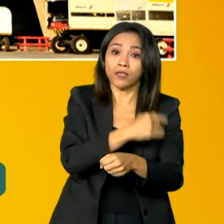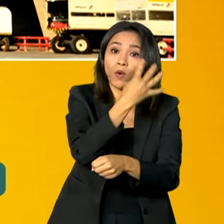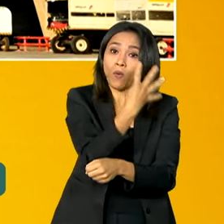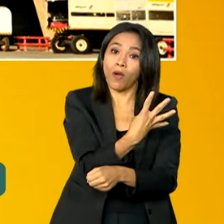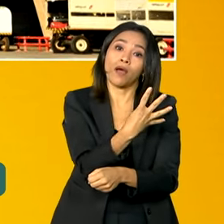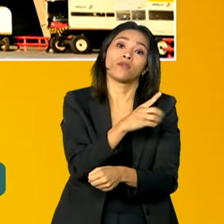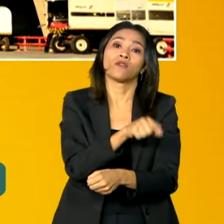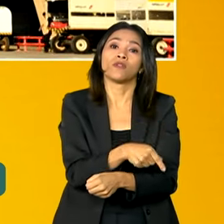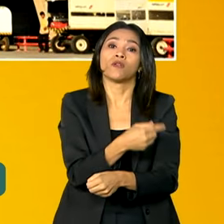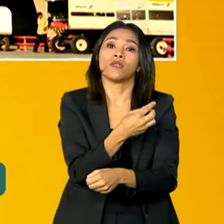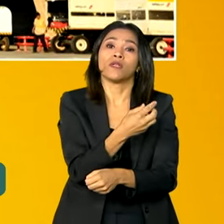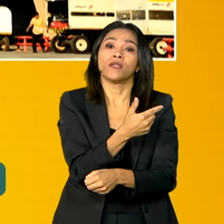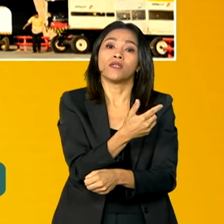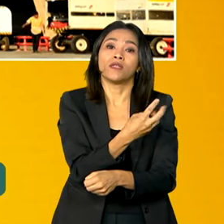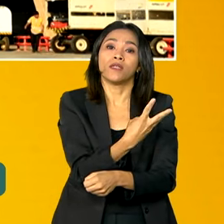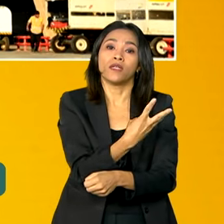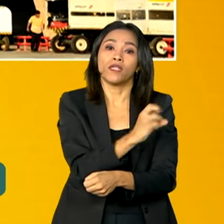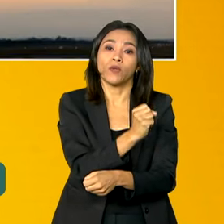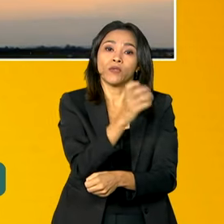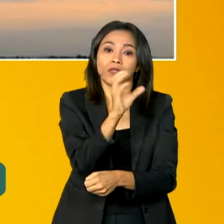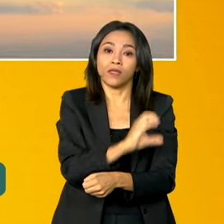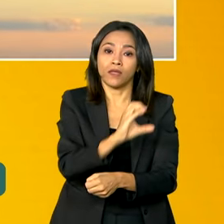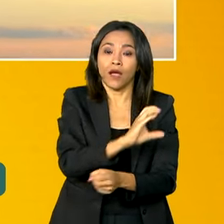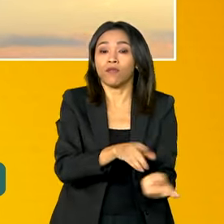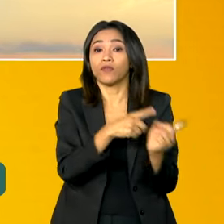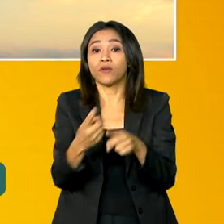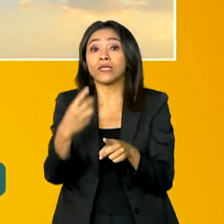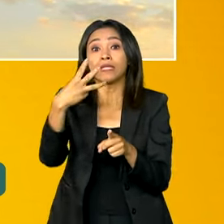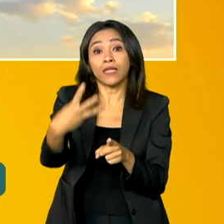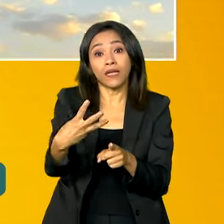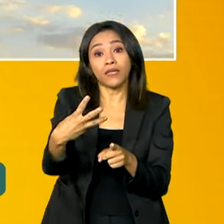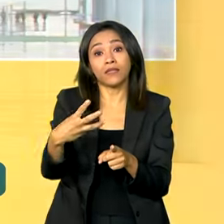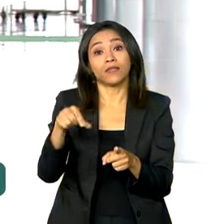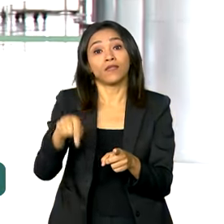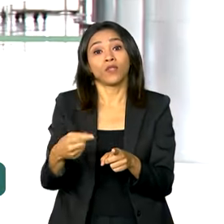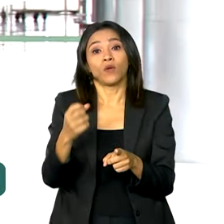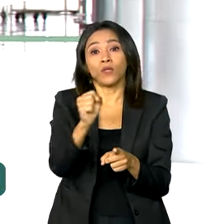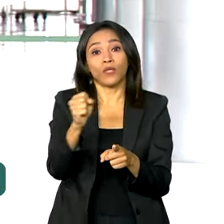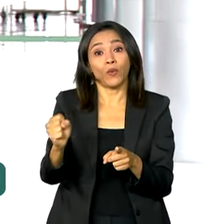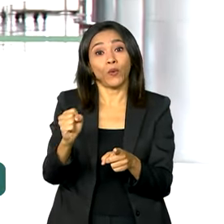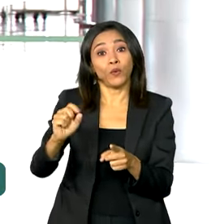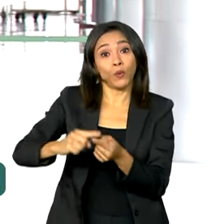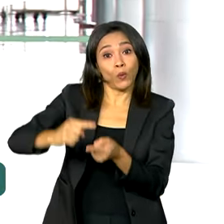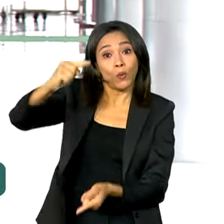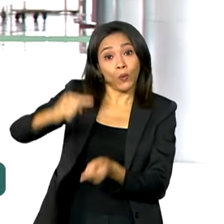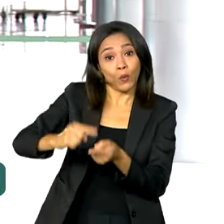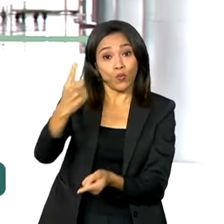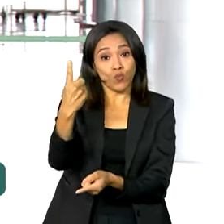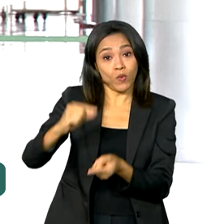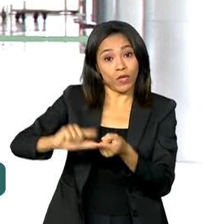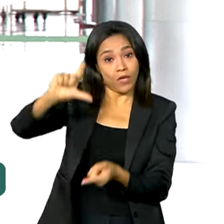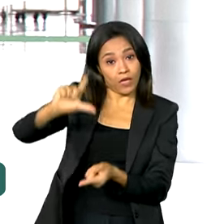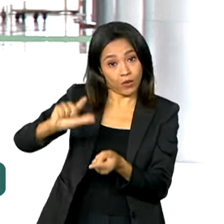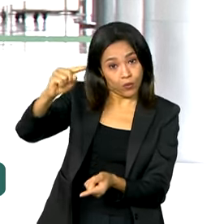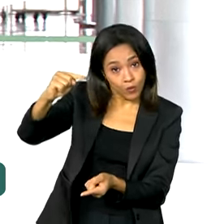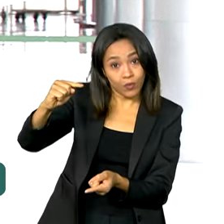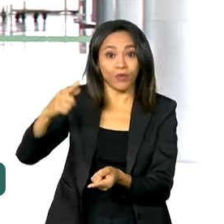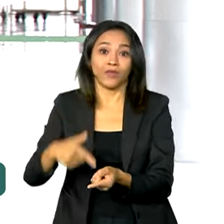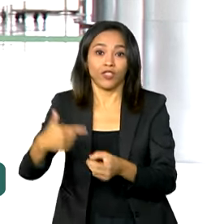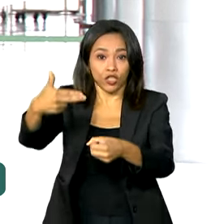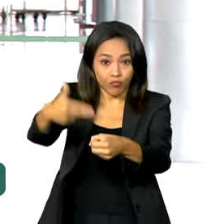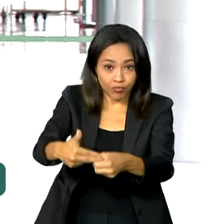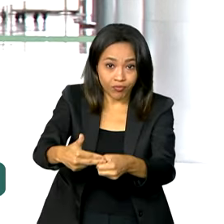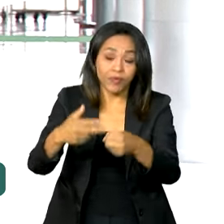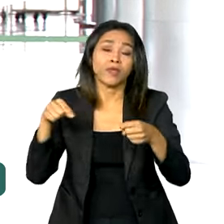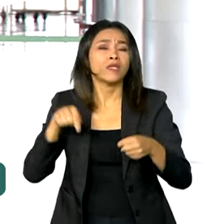,38 para R$,88 o litro. De acordo com o ministro Silvio Costa Filho, a queda se